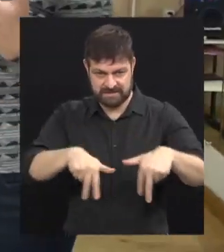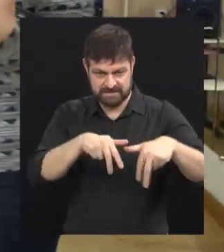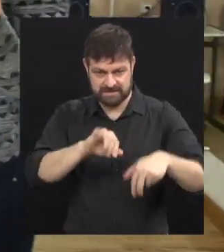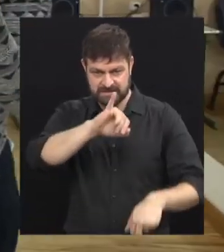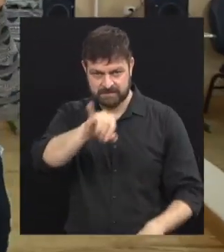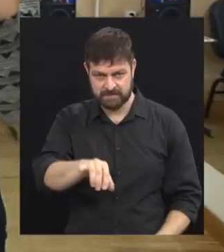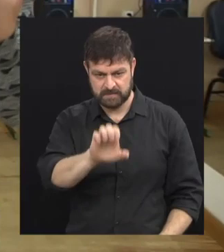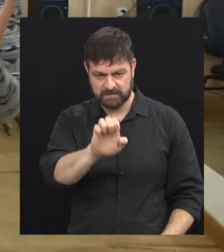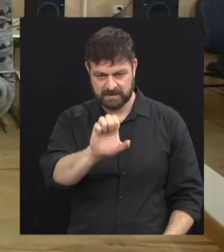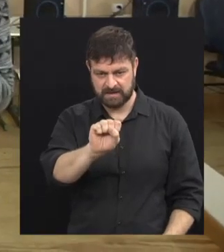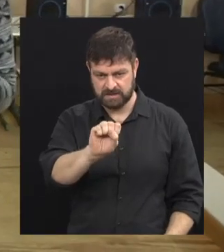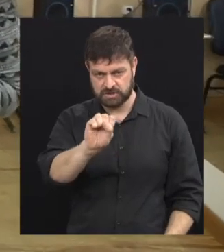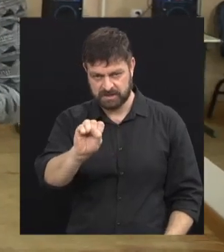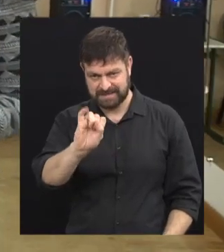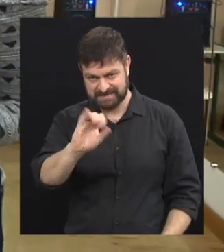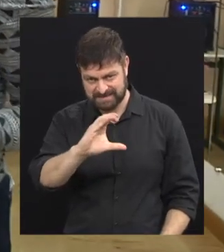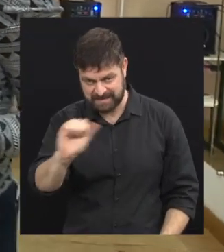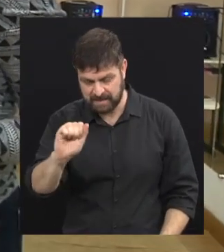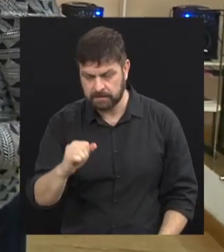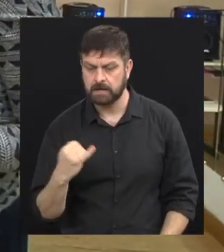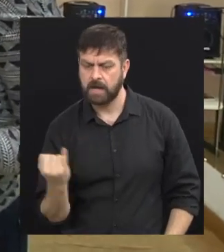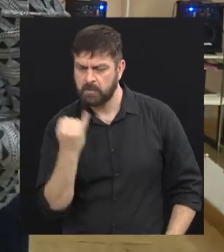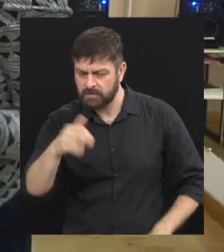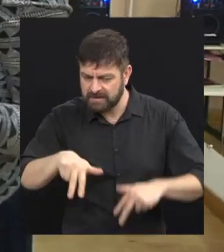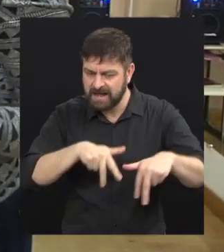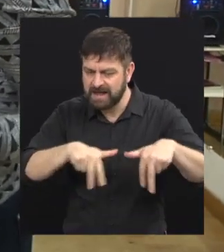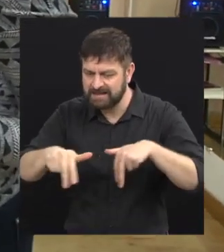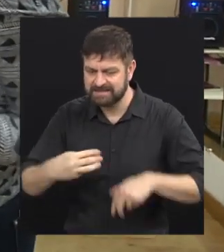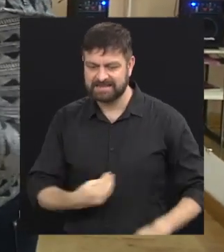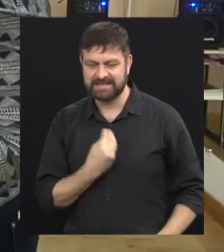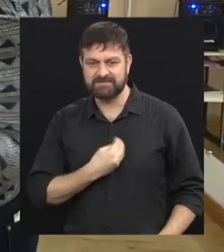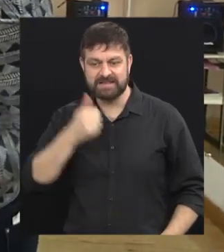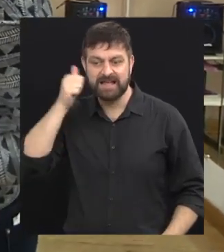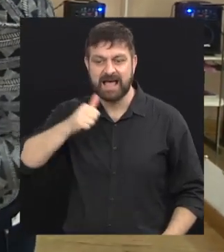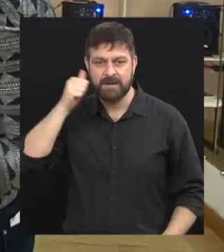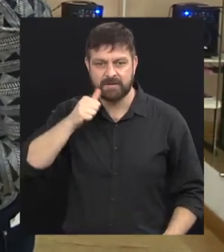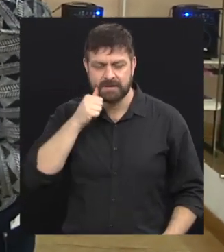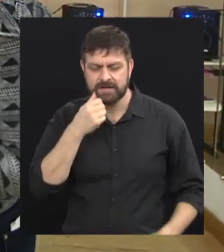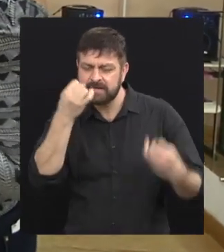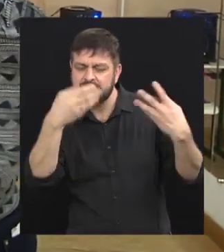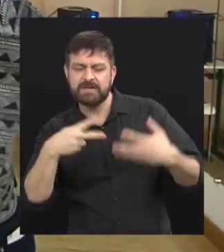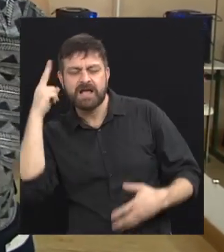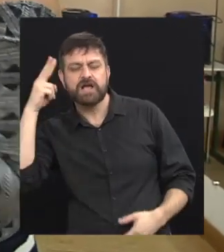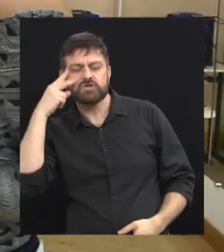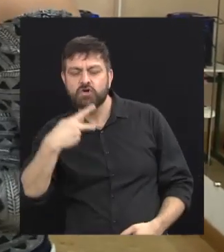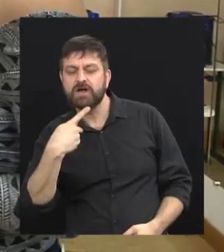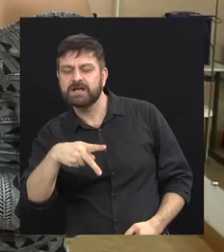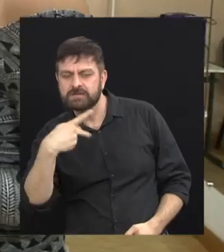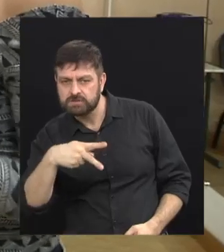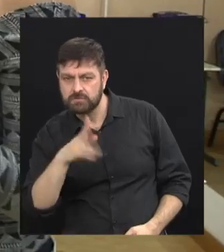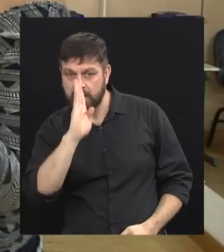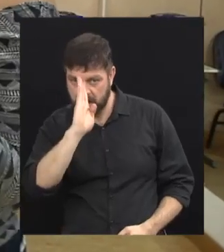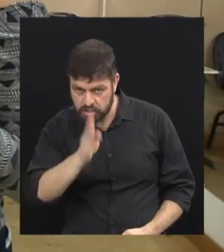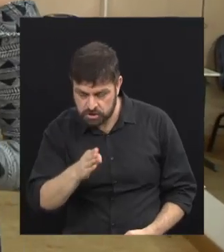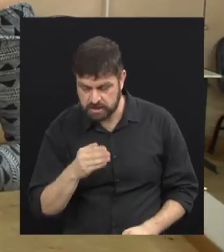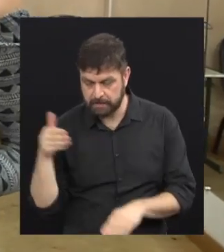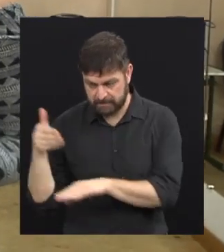Jéssica, antes da gente falar um pouquinho da importância da dança na vida dessas meninas, eu queria que você contasse a sua história de vida para a gente. Você já foi